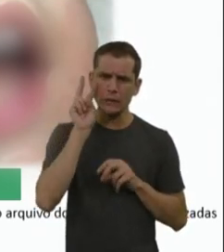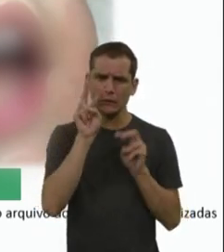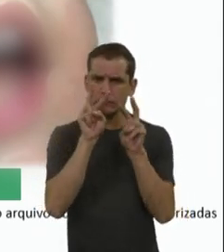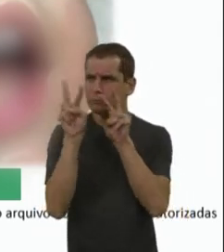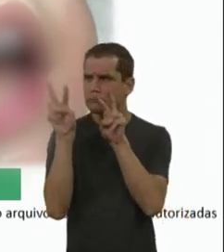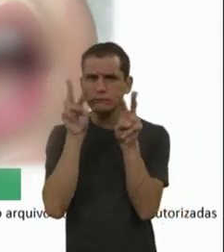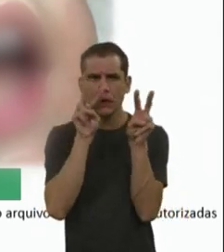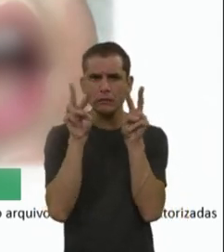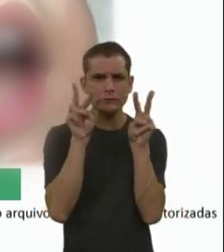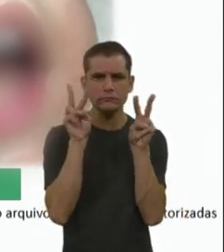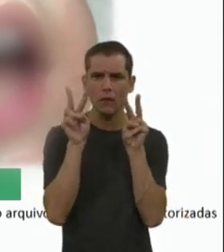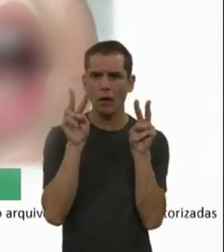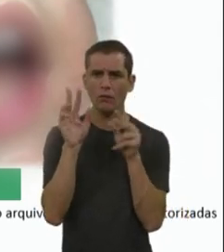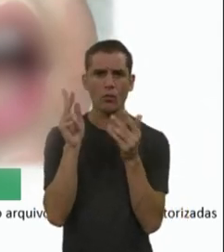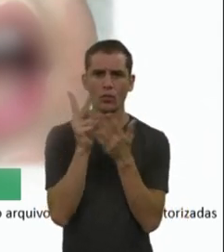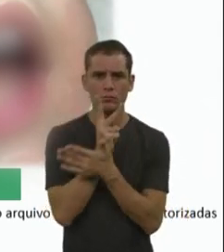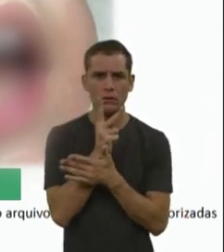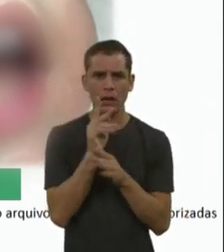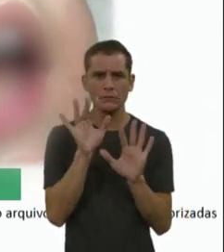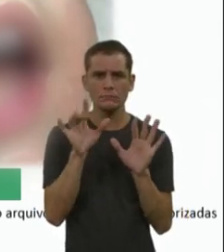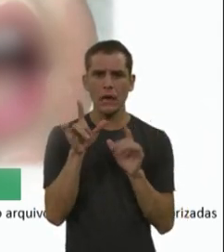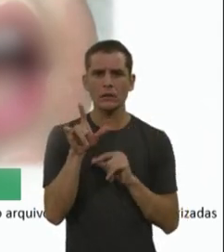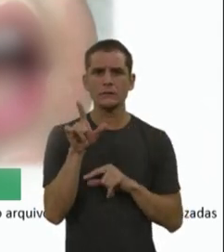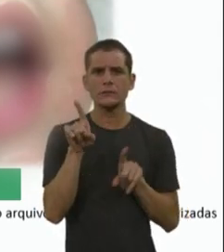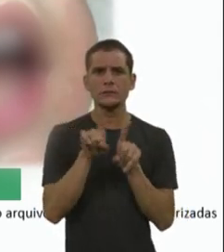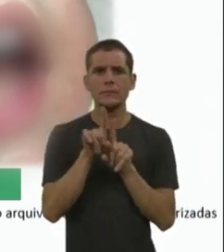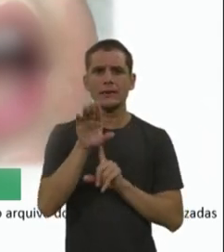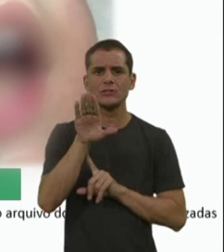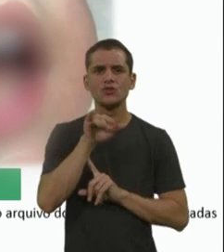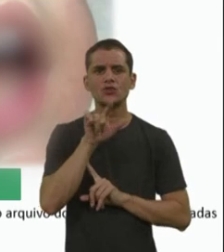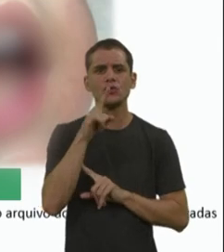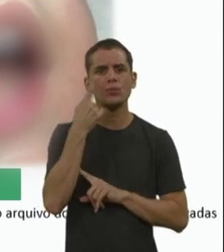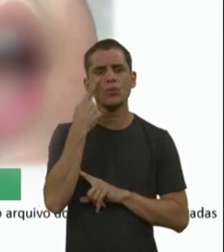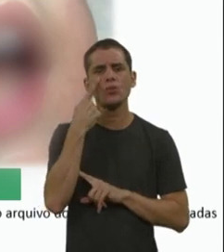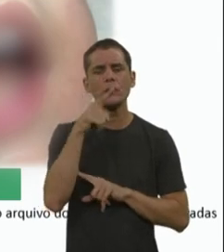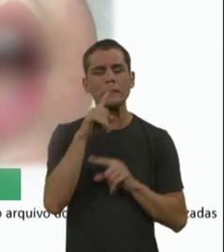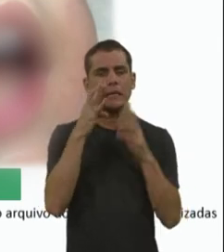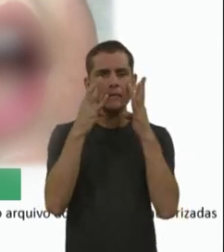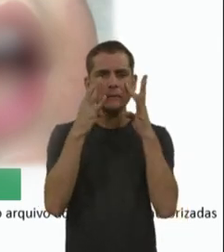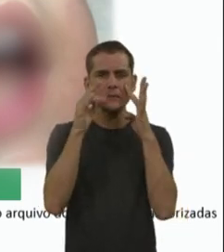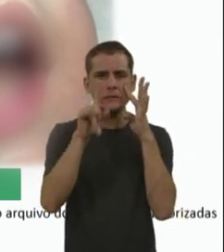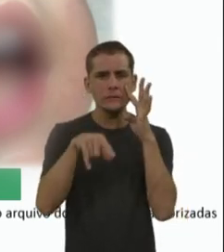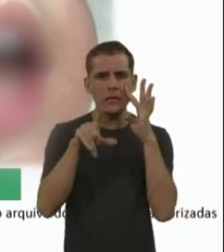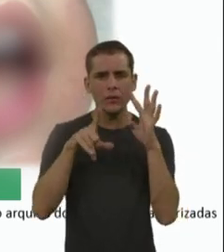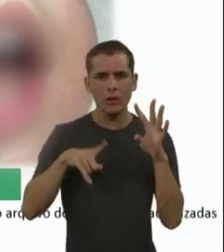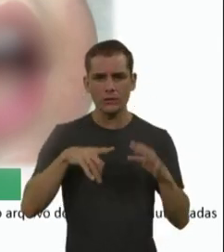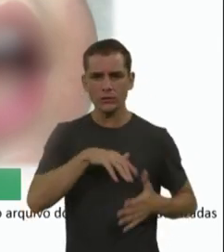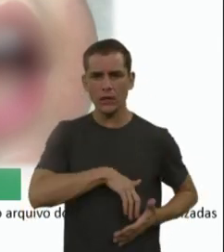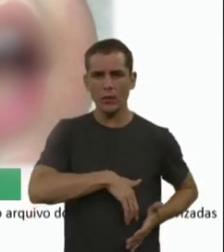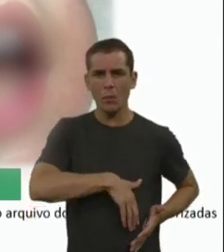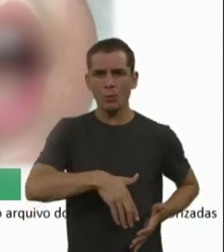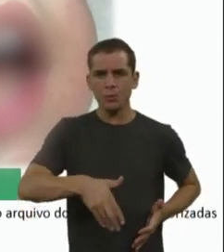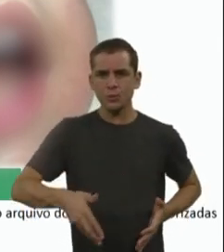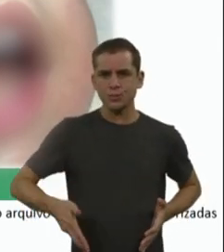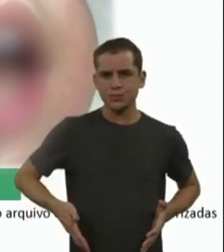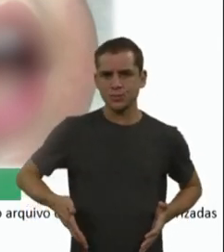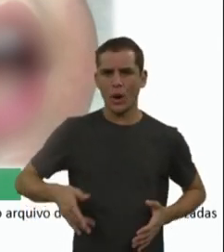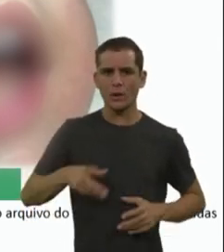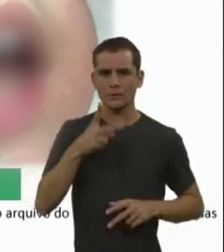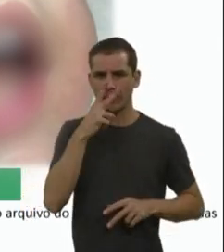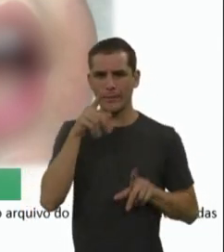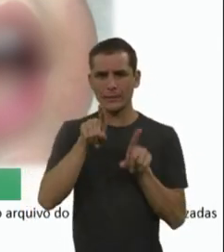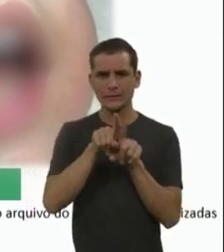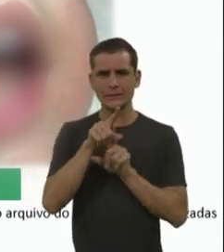o que está acontecendo, chama atenção uma hipotonia que é de predomínio proximal, uma fraqueza,